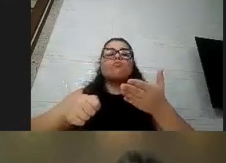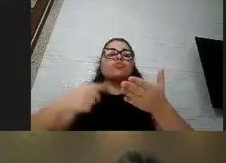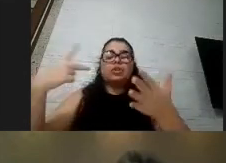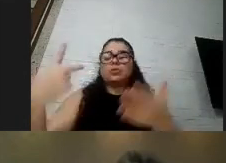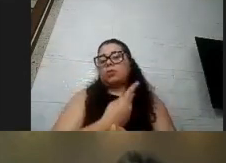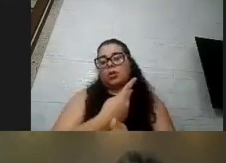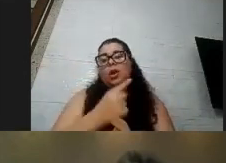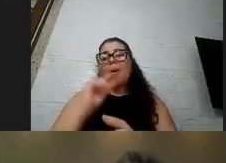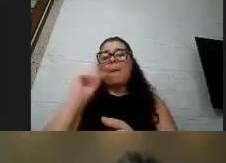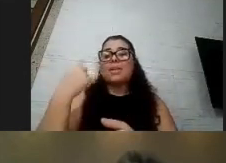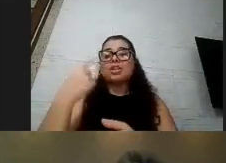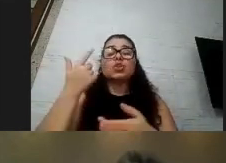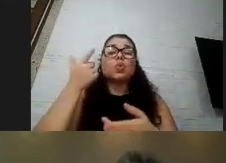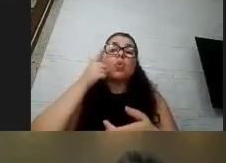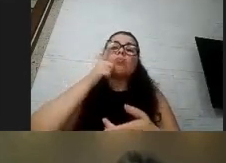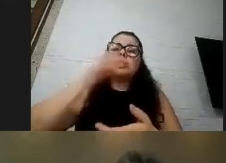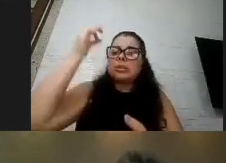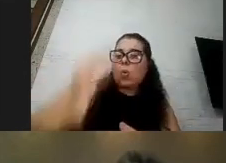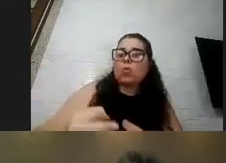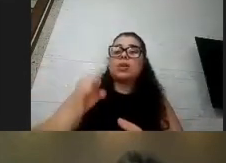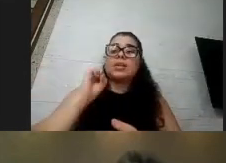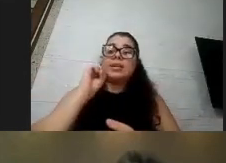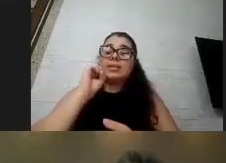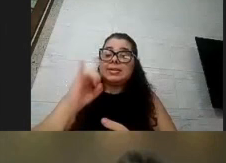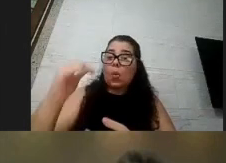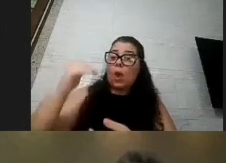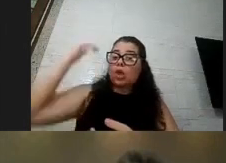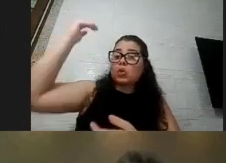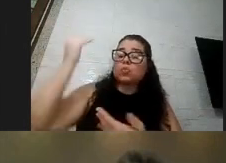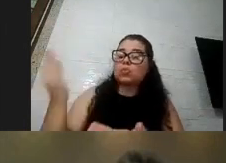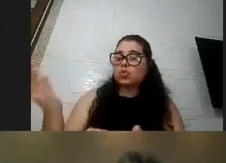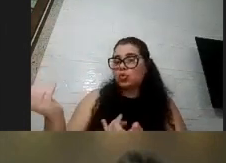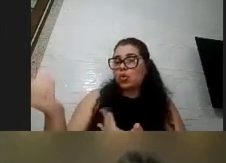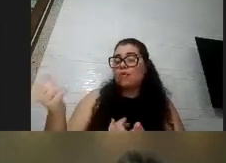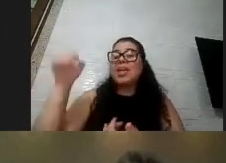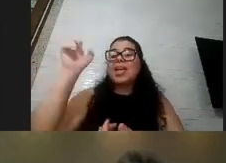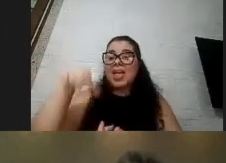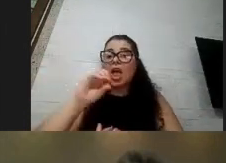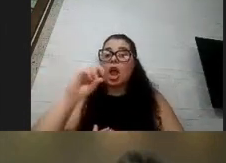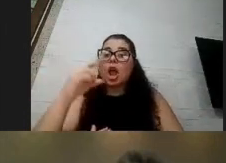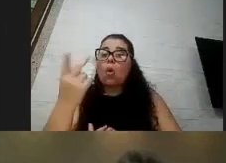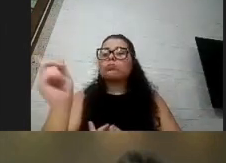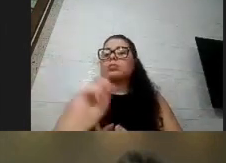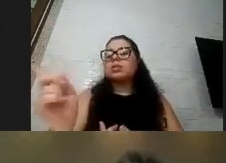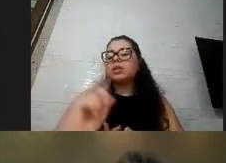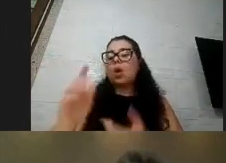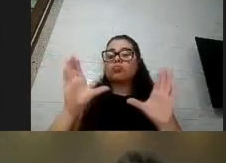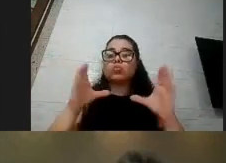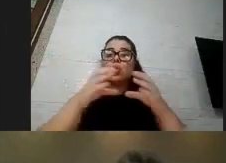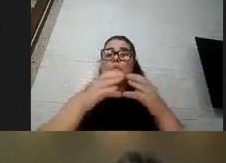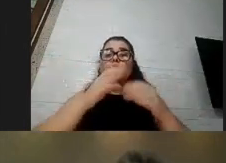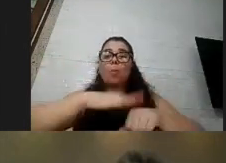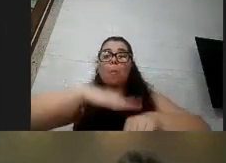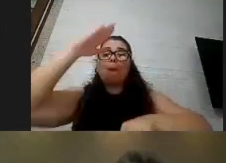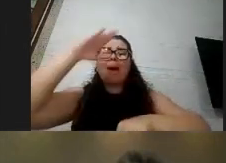a gente possa concluir se o adulto jovem é ou não uma uma população de maior risco em termos de